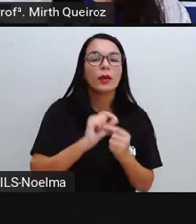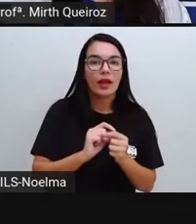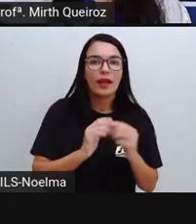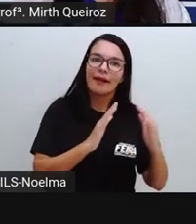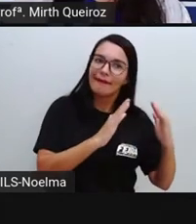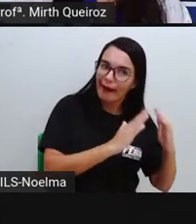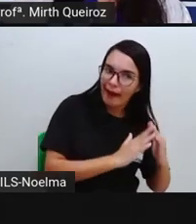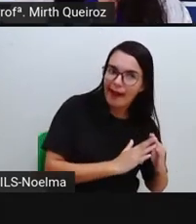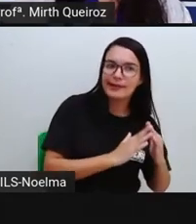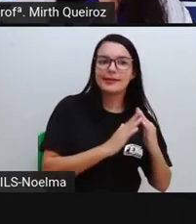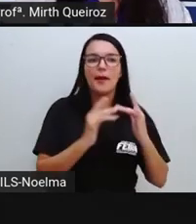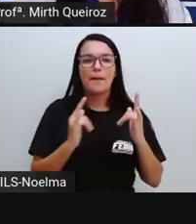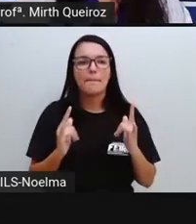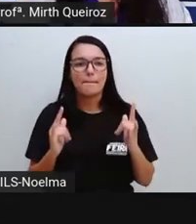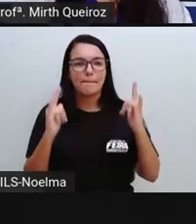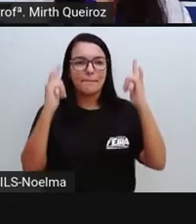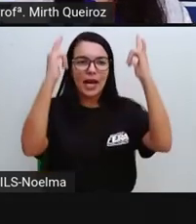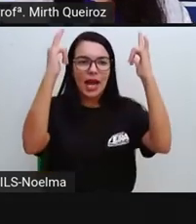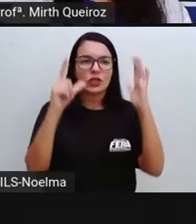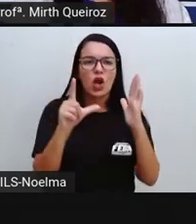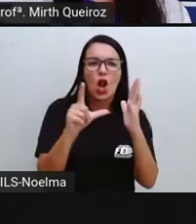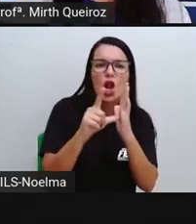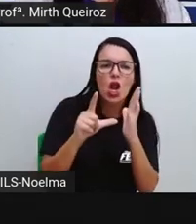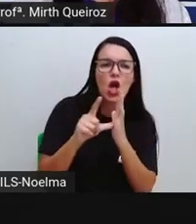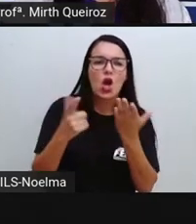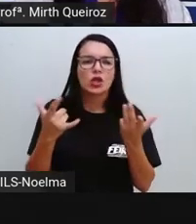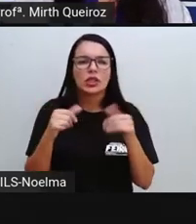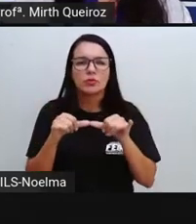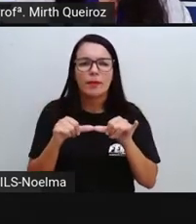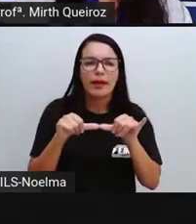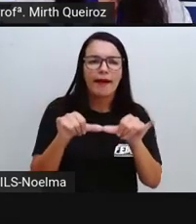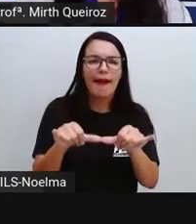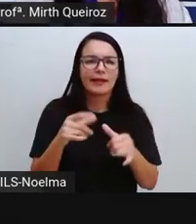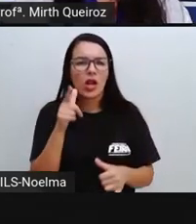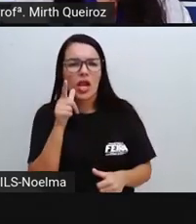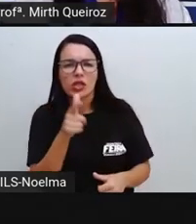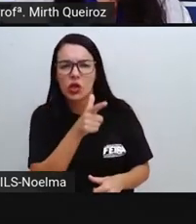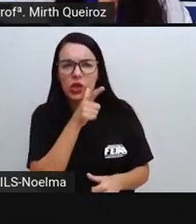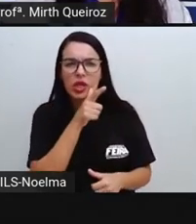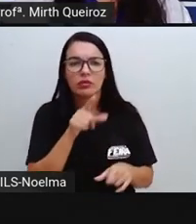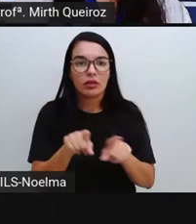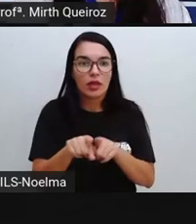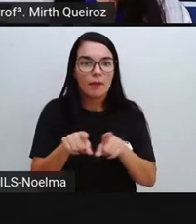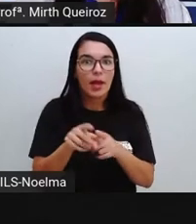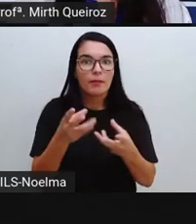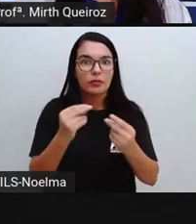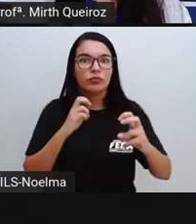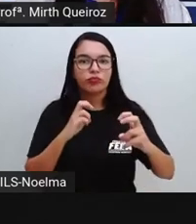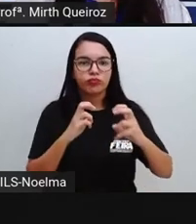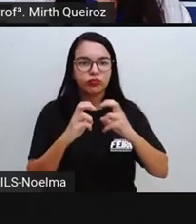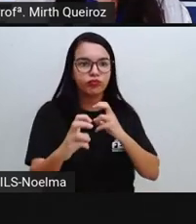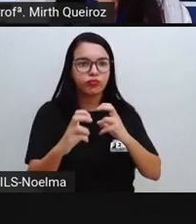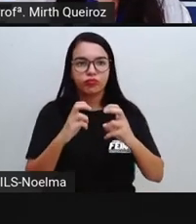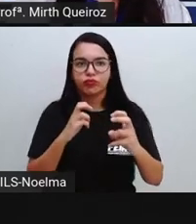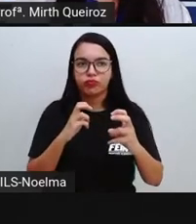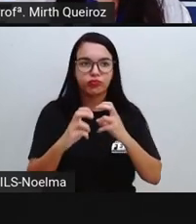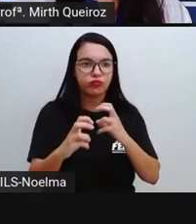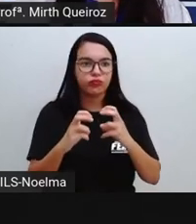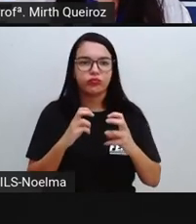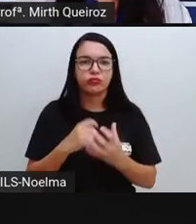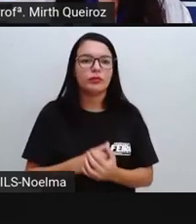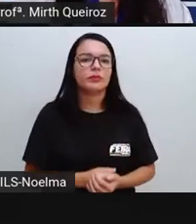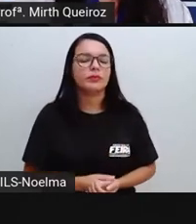casas, prédios, estabelecimentos comerciais e um intenso tráfego aí de transporte de carga.